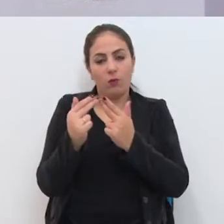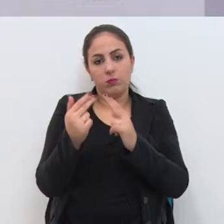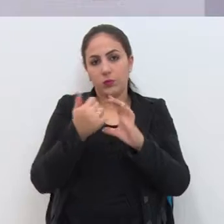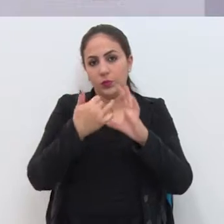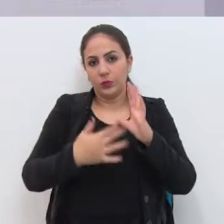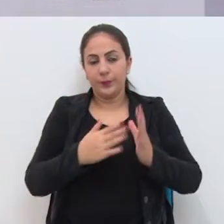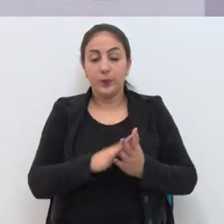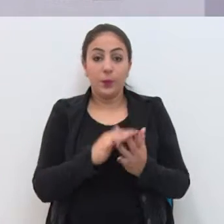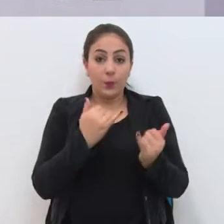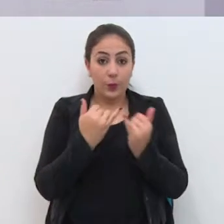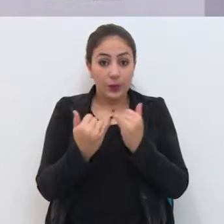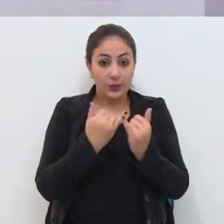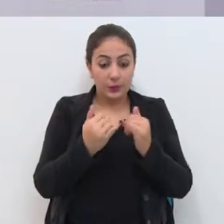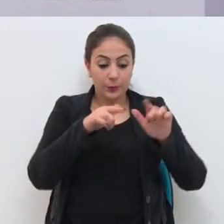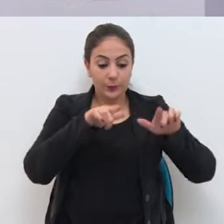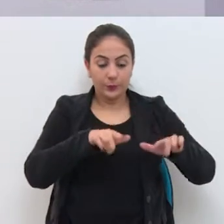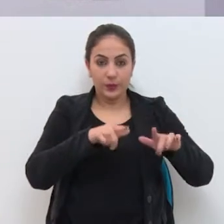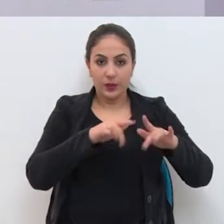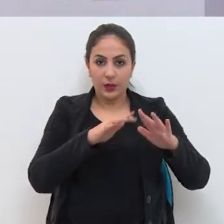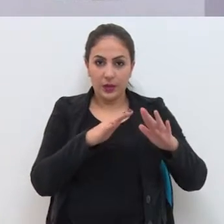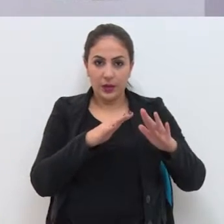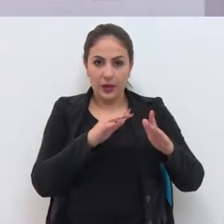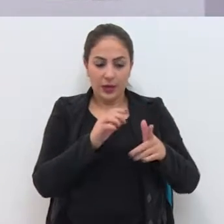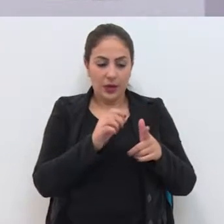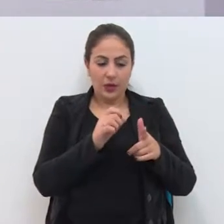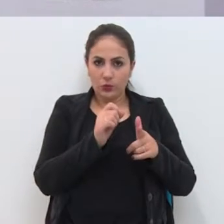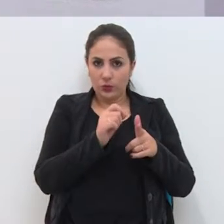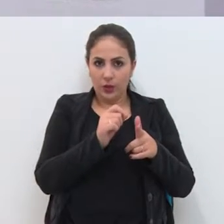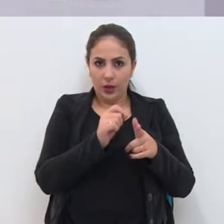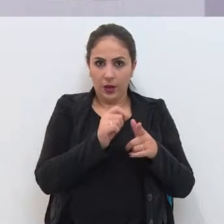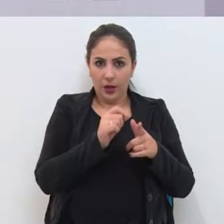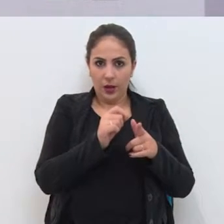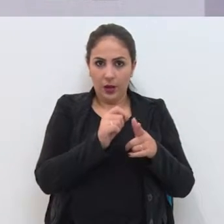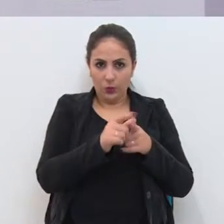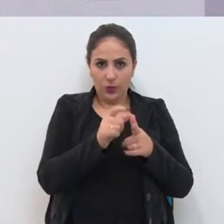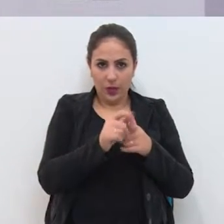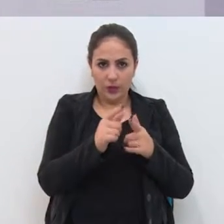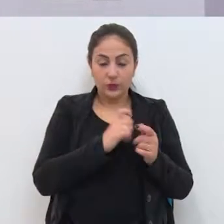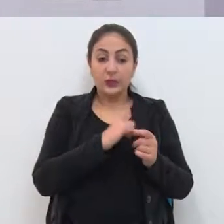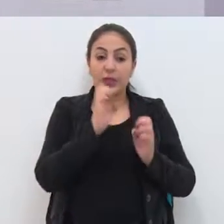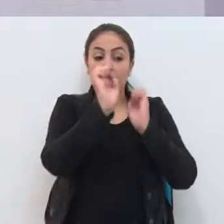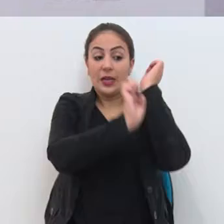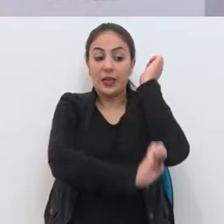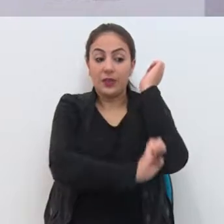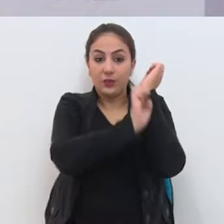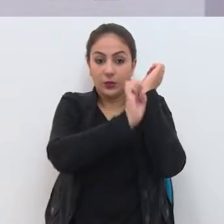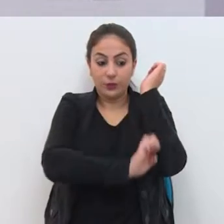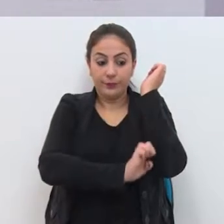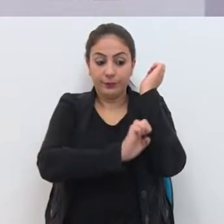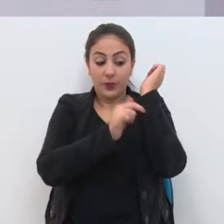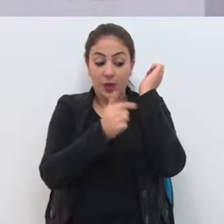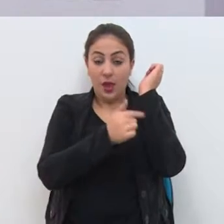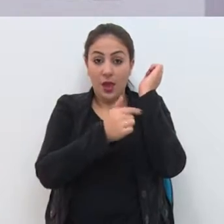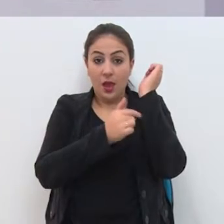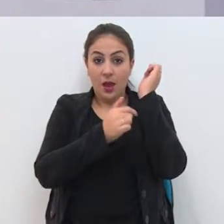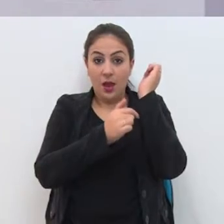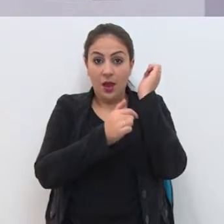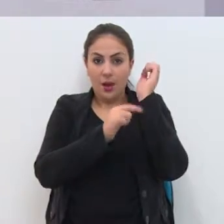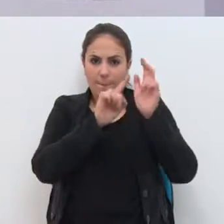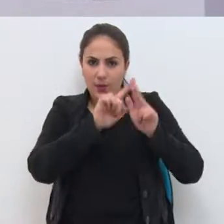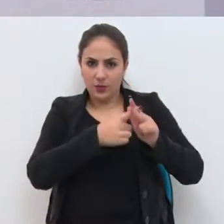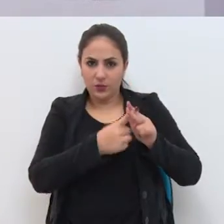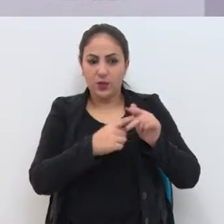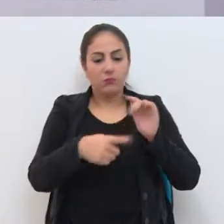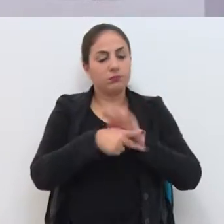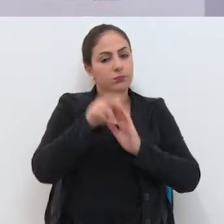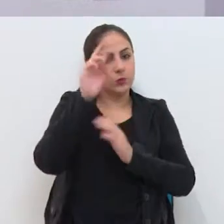Por exemplo, um imóvel locado que tem um elevador A manutenção do elevador é por parte do proprietário A